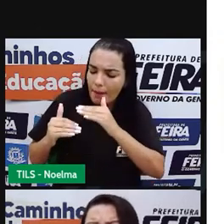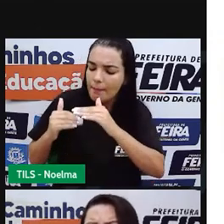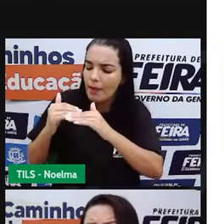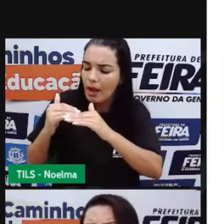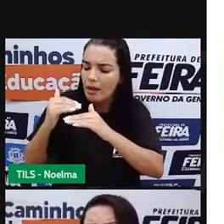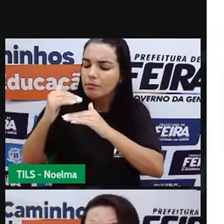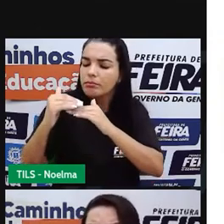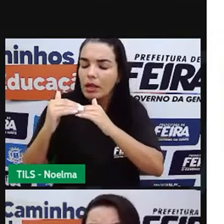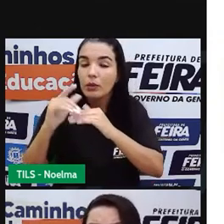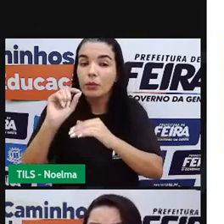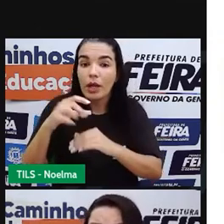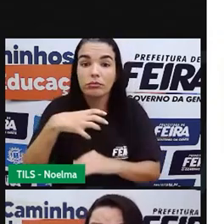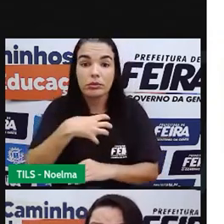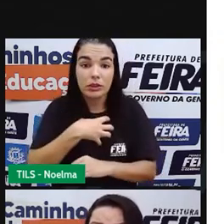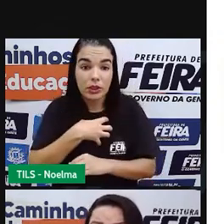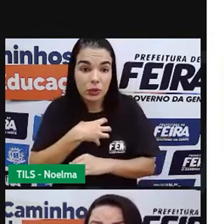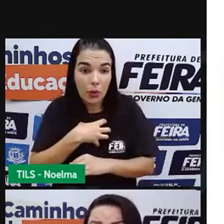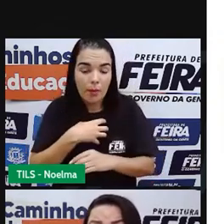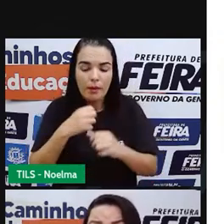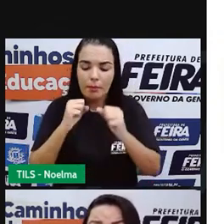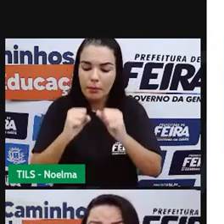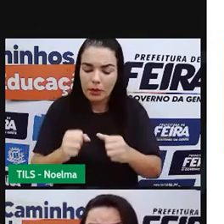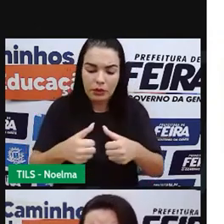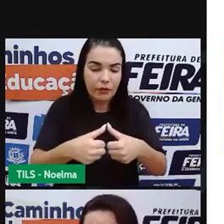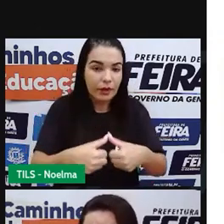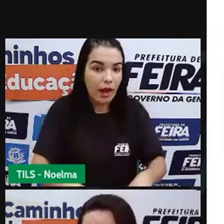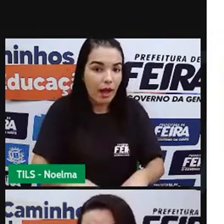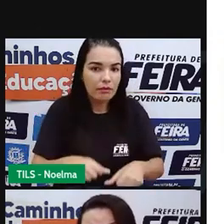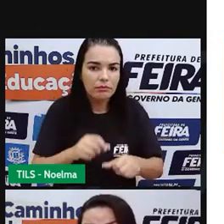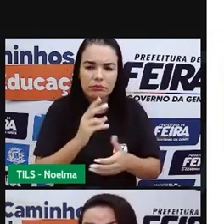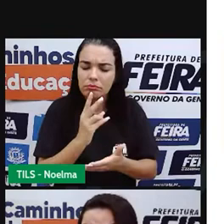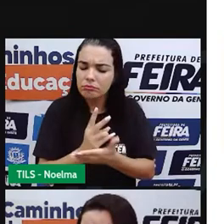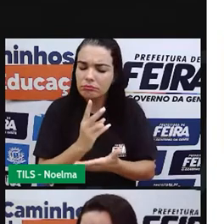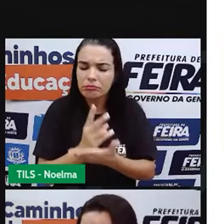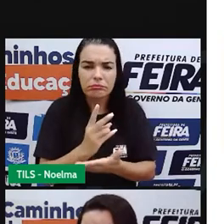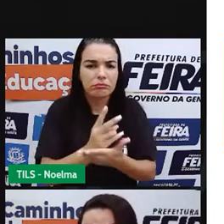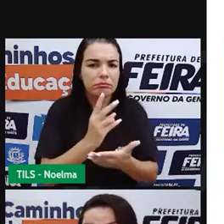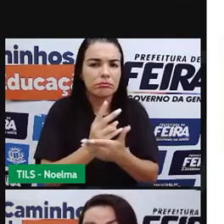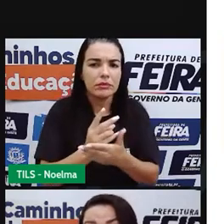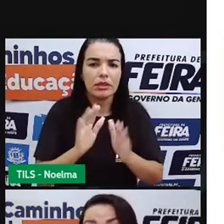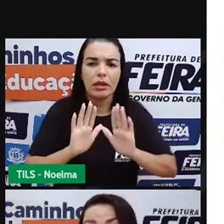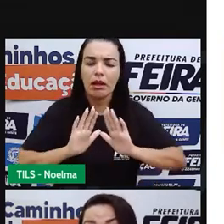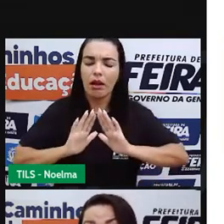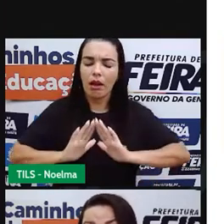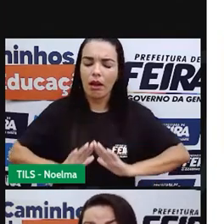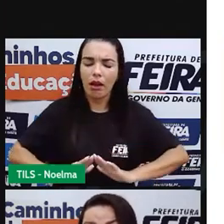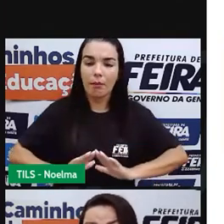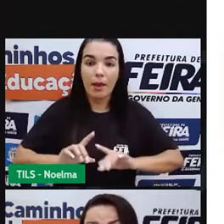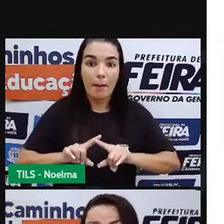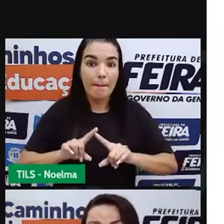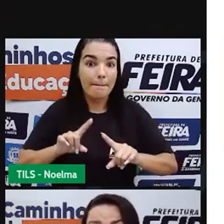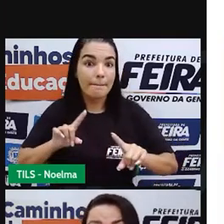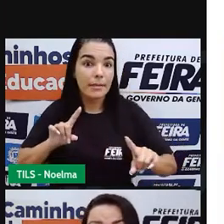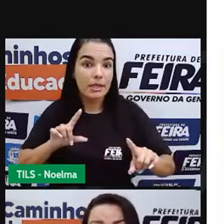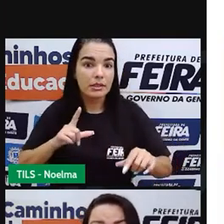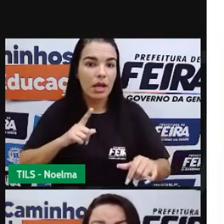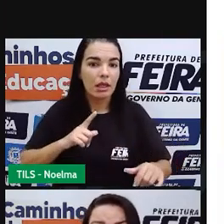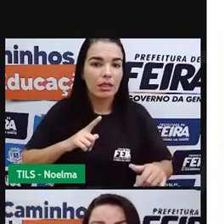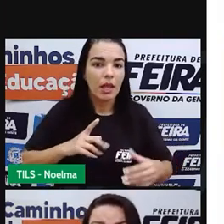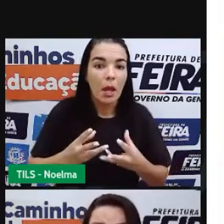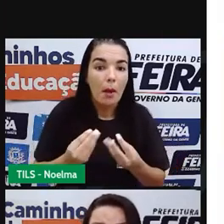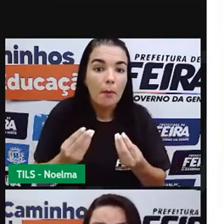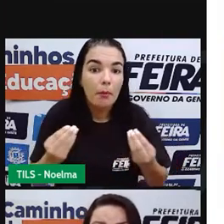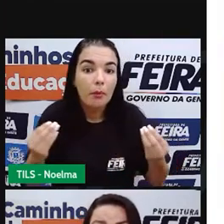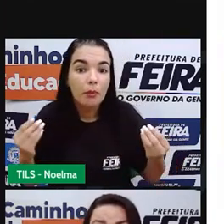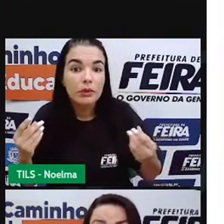né? E os sintomas podem permanecer estáveis durante muitos anos. Entretanto, há várias circunstâncias em